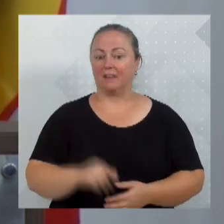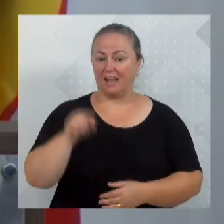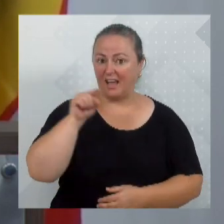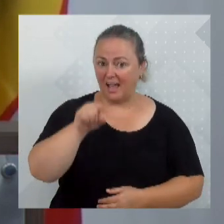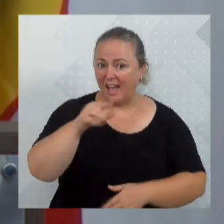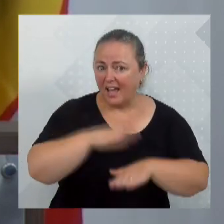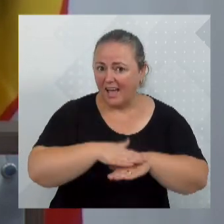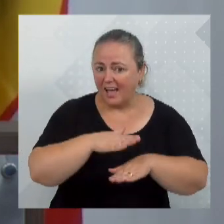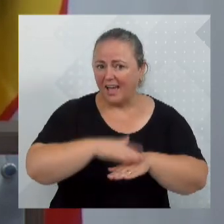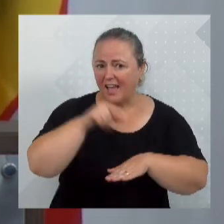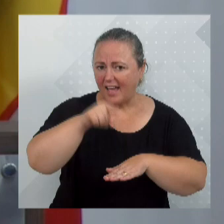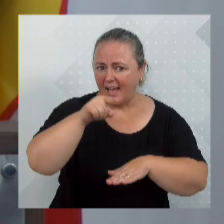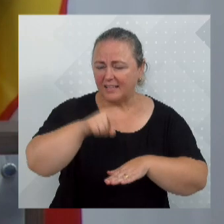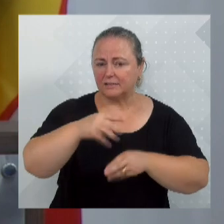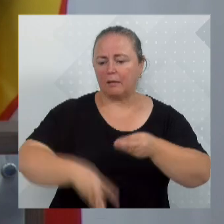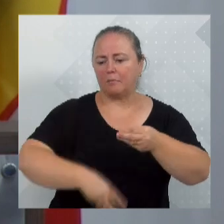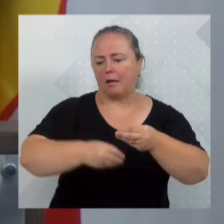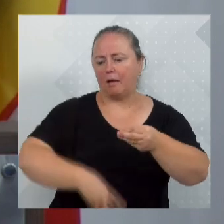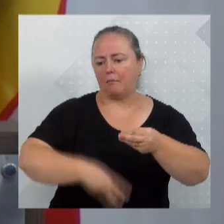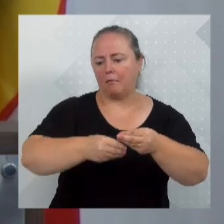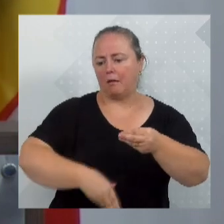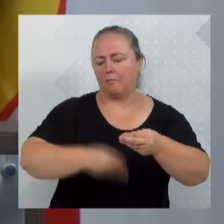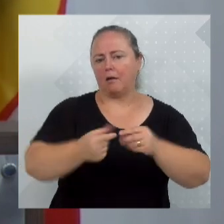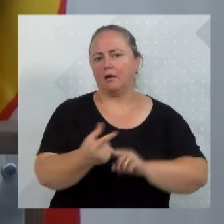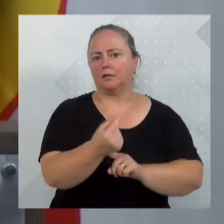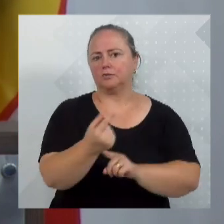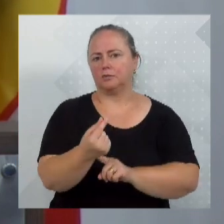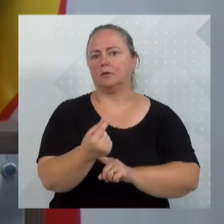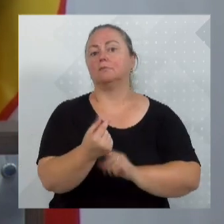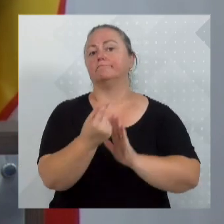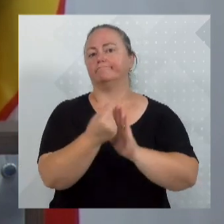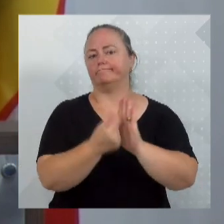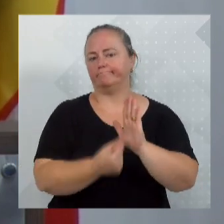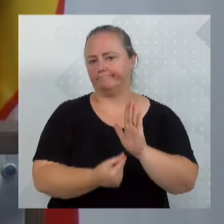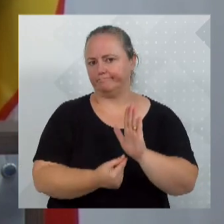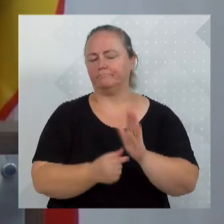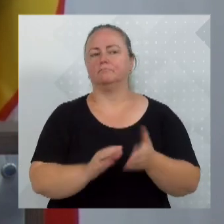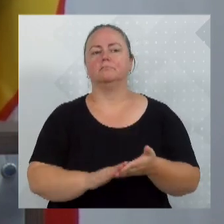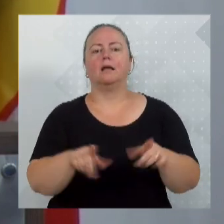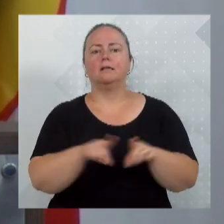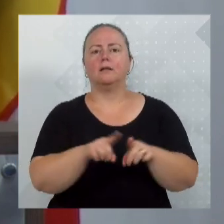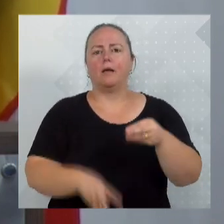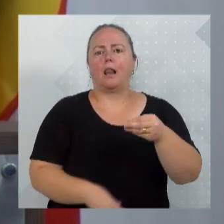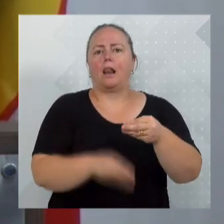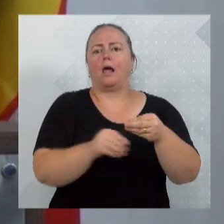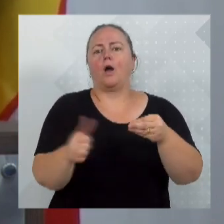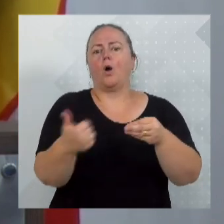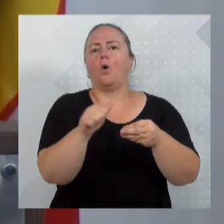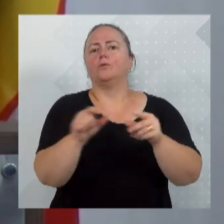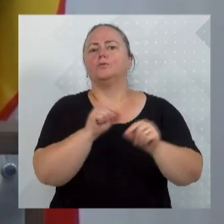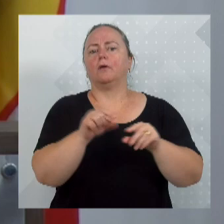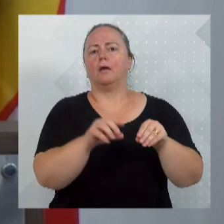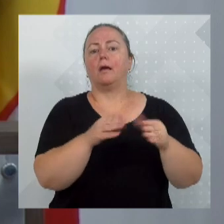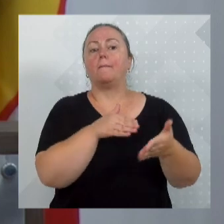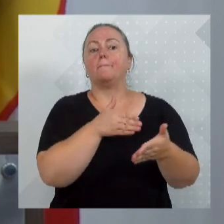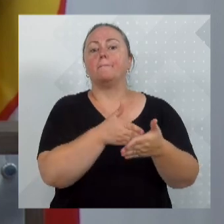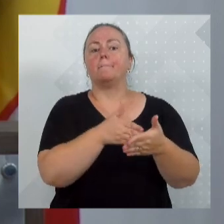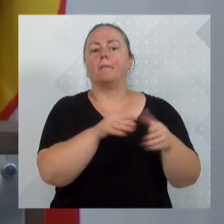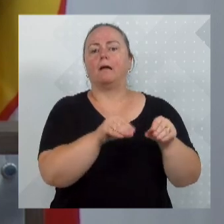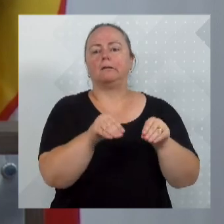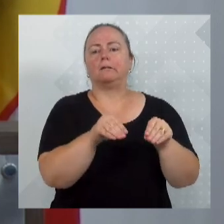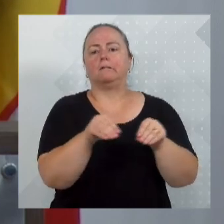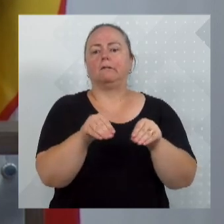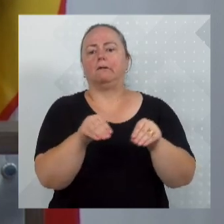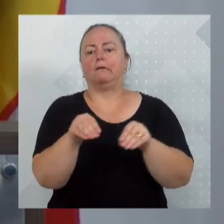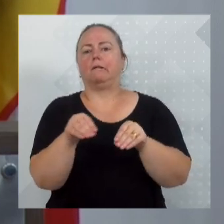aditivos. Três aditivos de orçamento e onze aditivos de prazo. Foi considerado